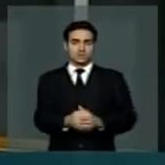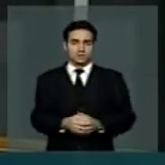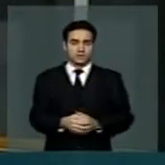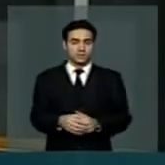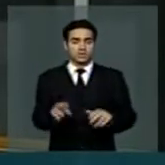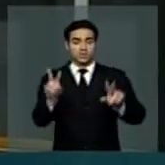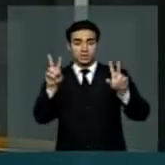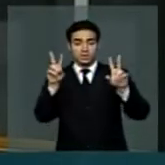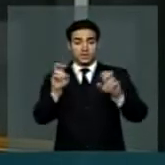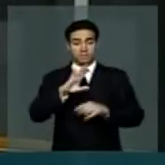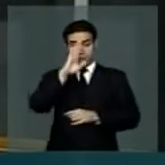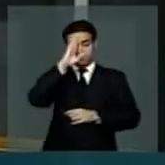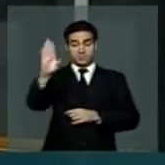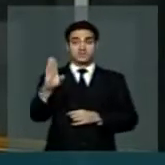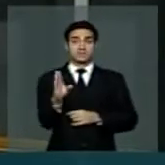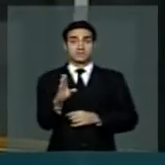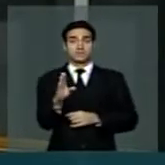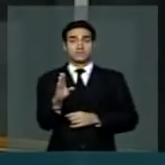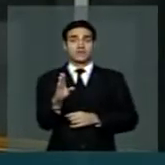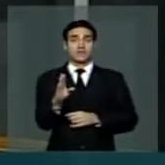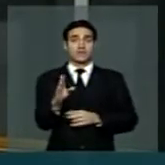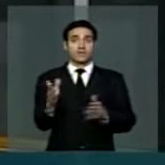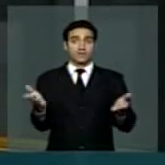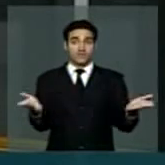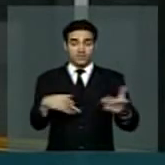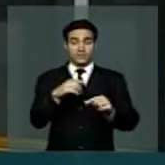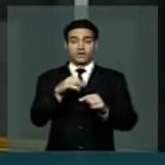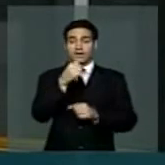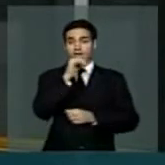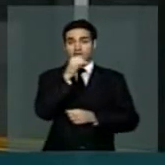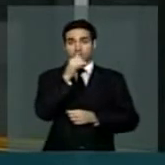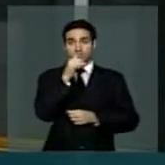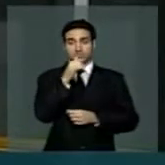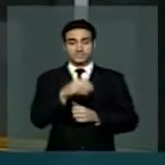principal do evento de hoje foi a energia elétrica.